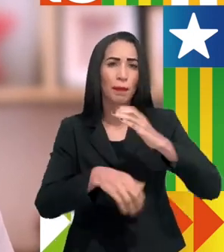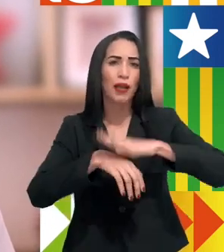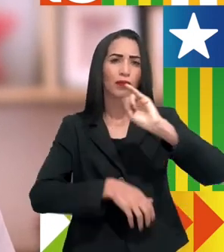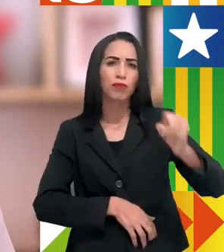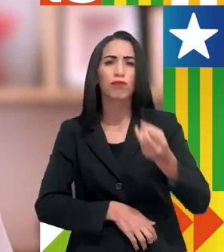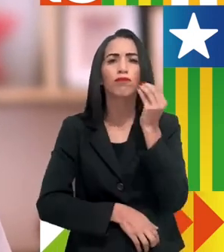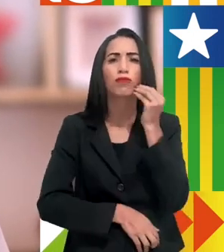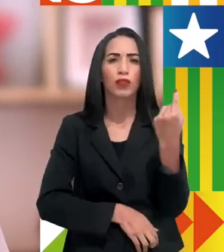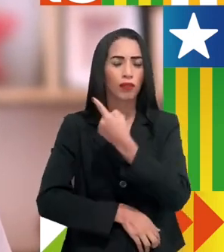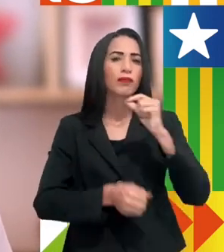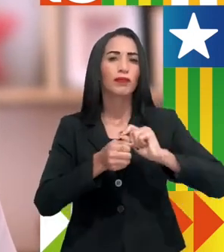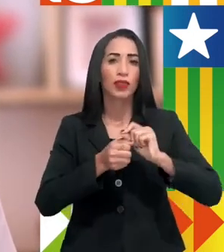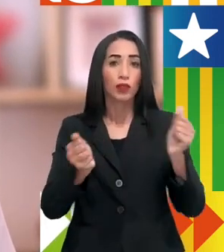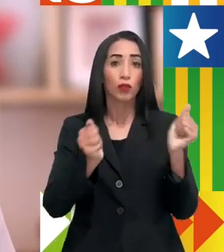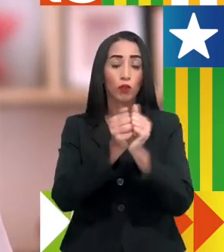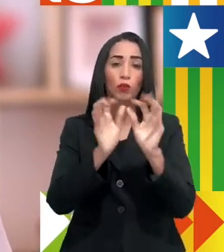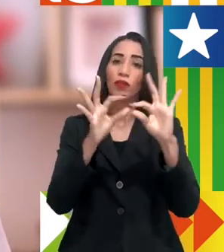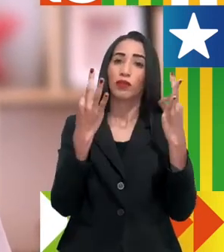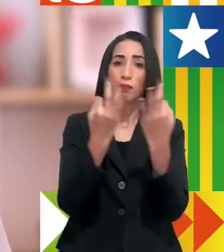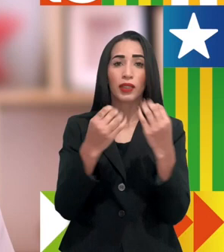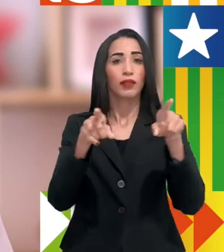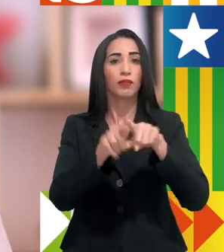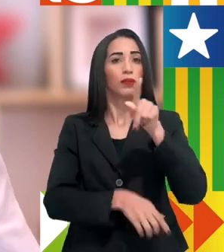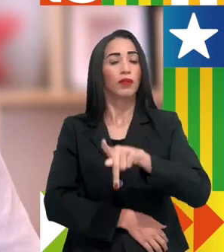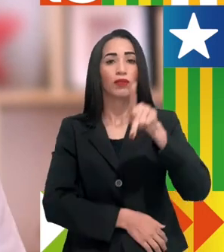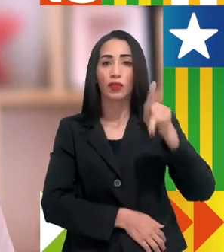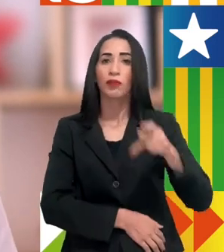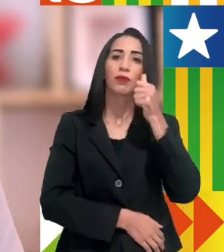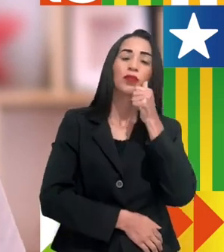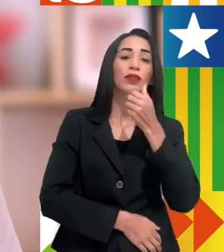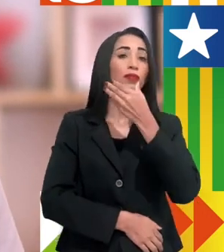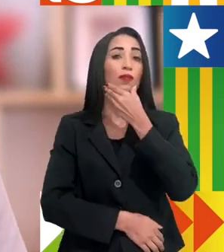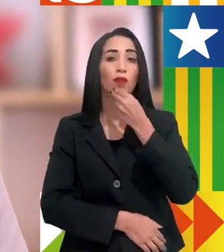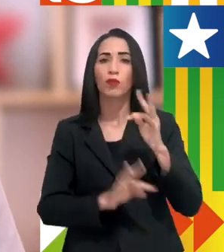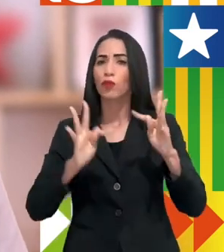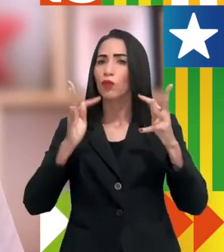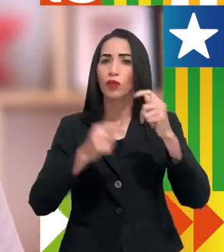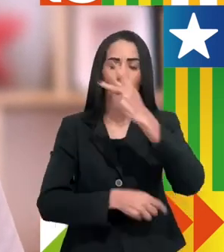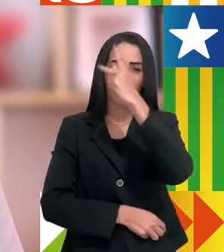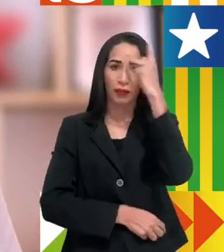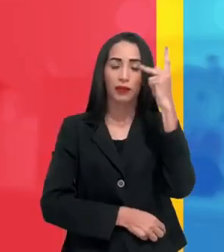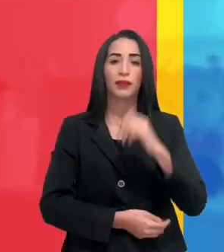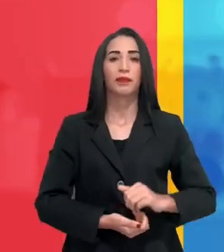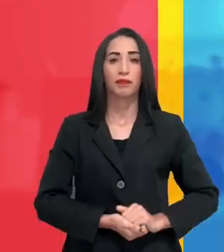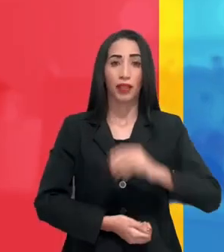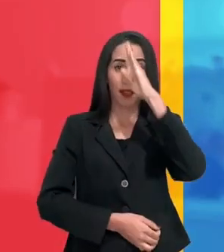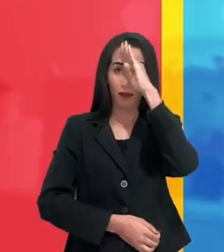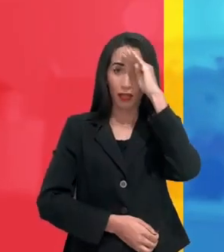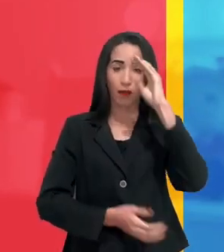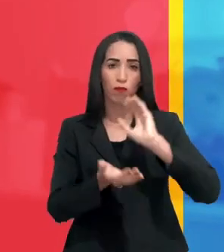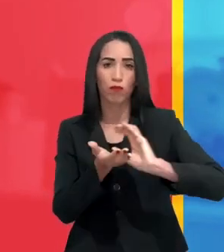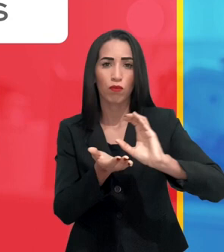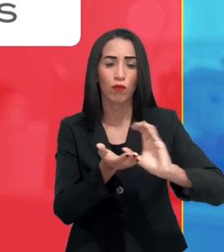oportunidades. E nós vamos dar, juntos com a família, com os professores e professoras e com toda a comunidade. Rafael